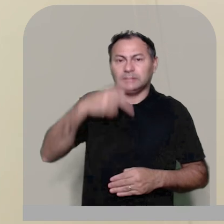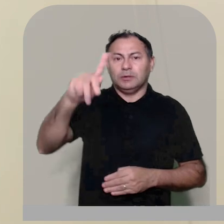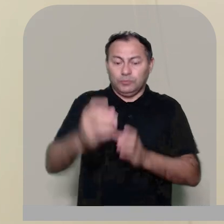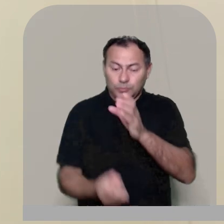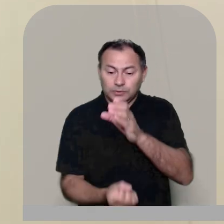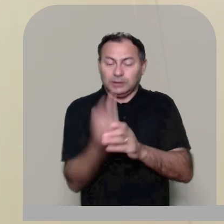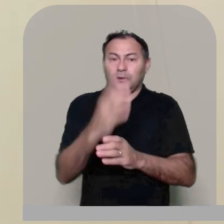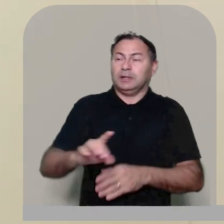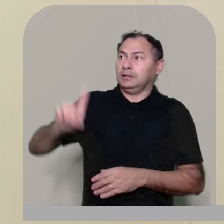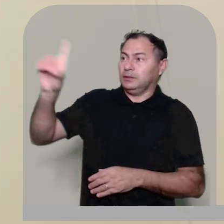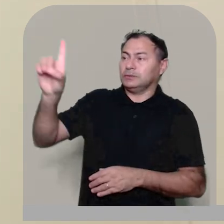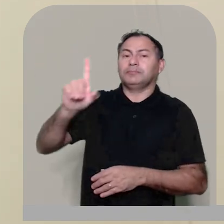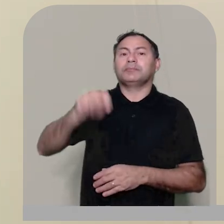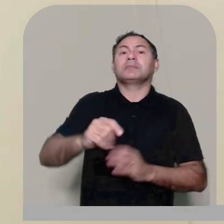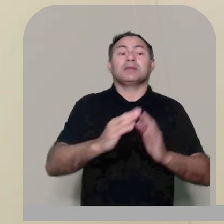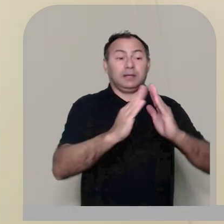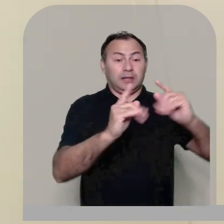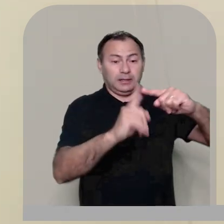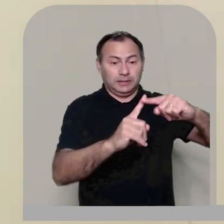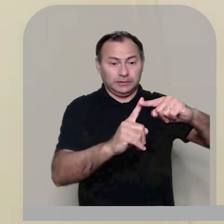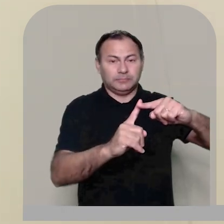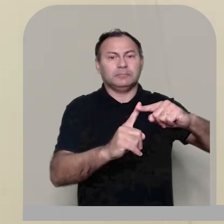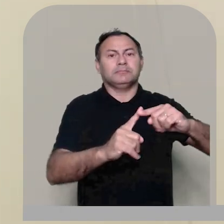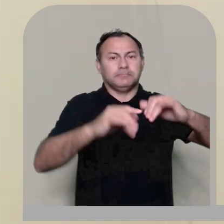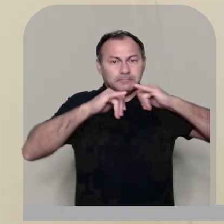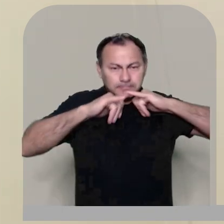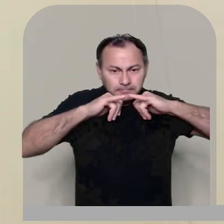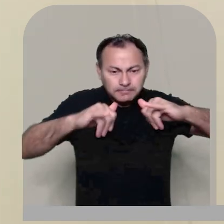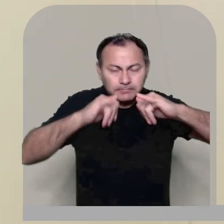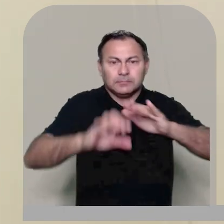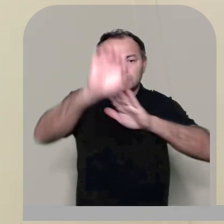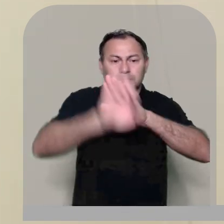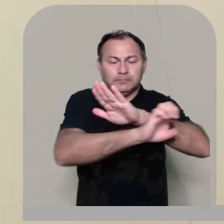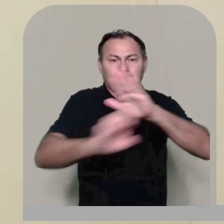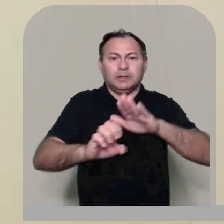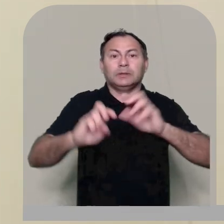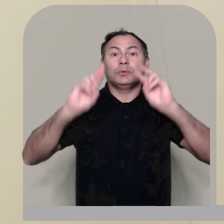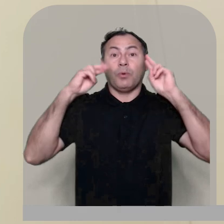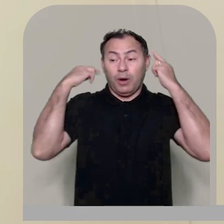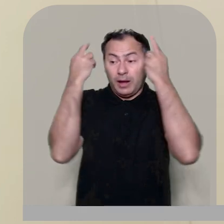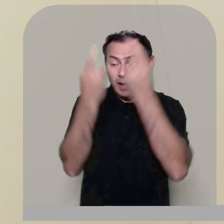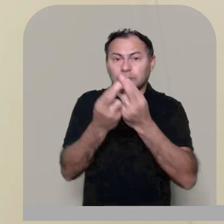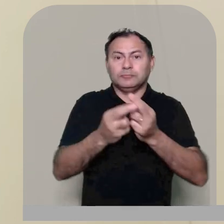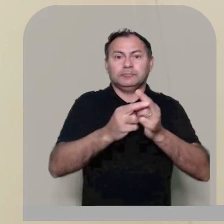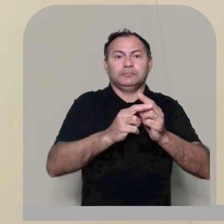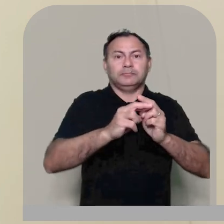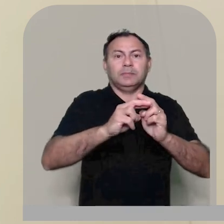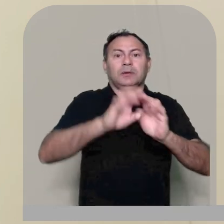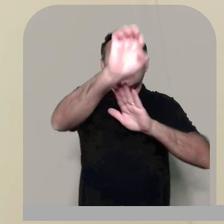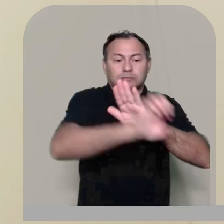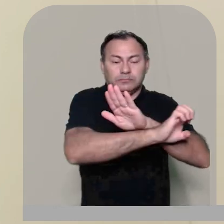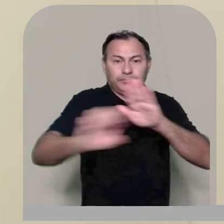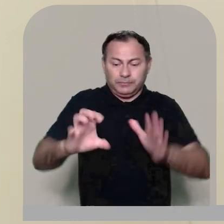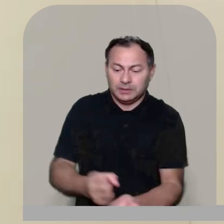do seu fundador ela igreja anuncia o evangelho do reino o evangelho